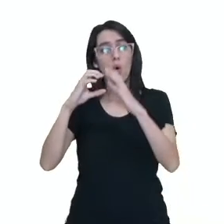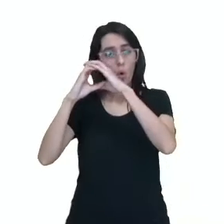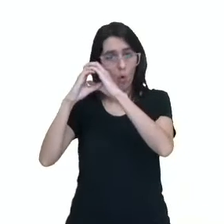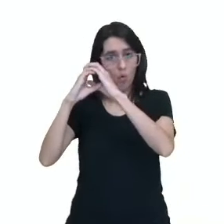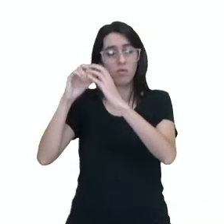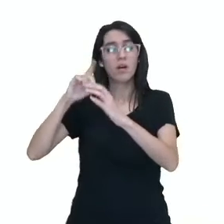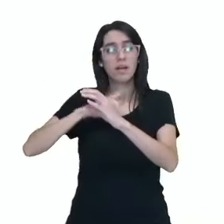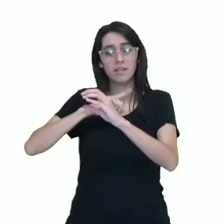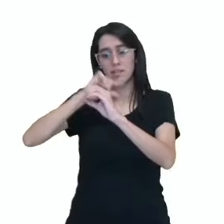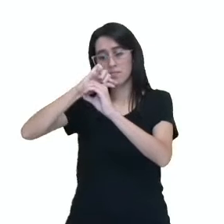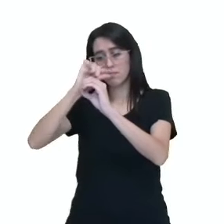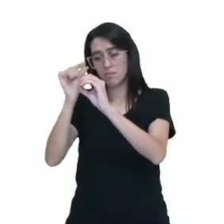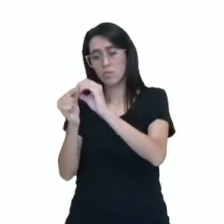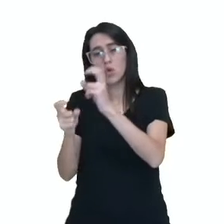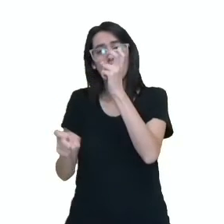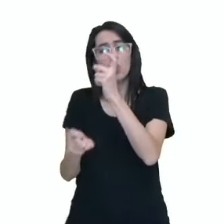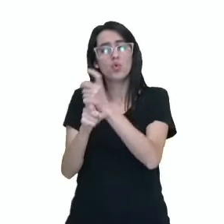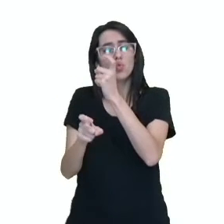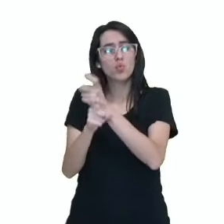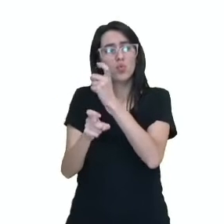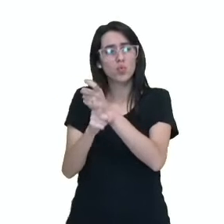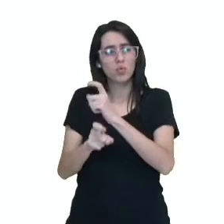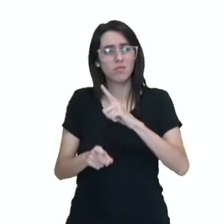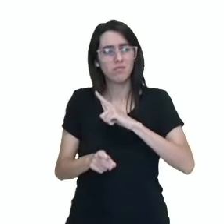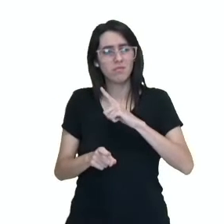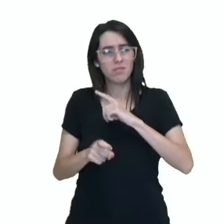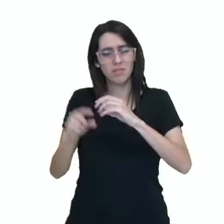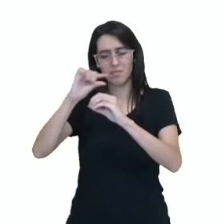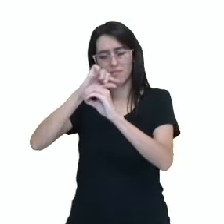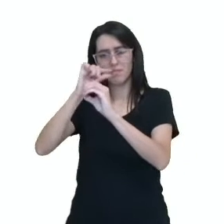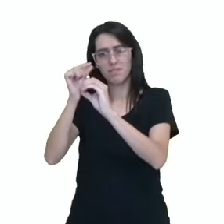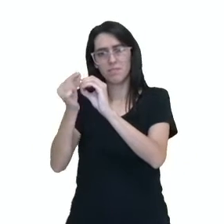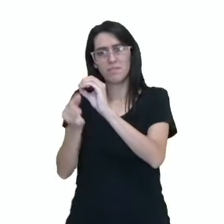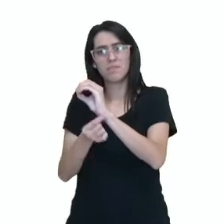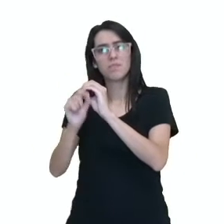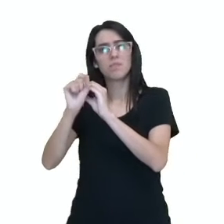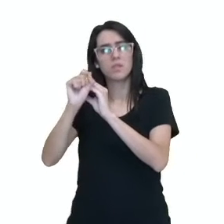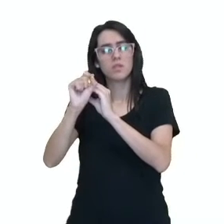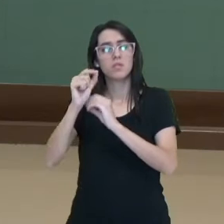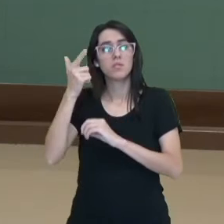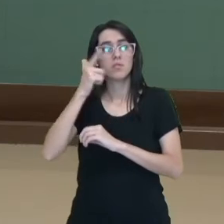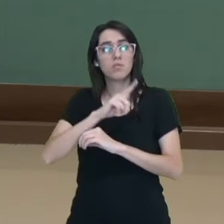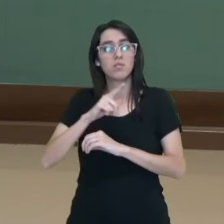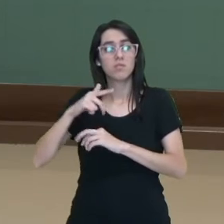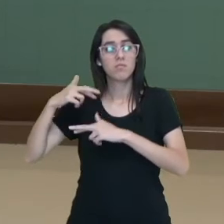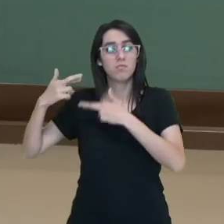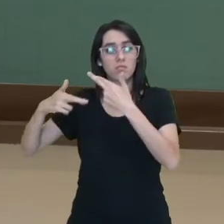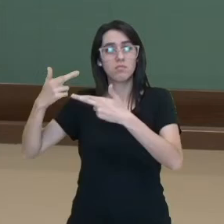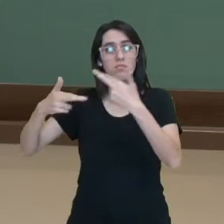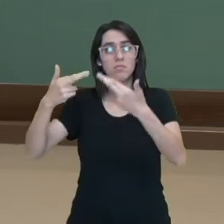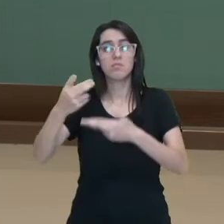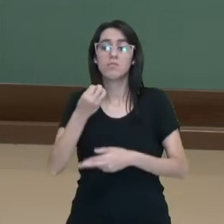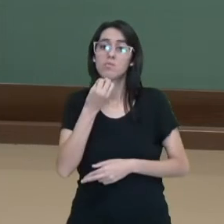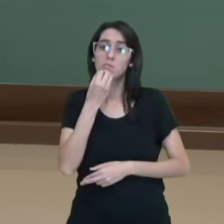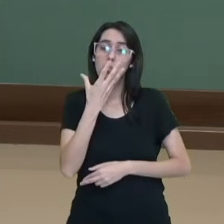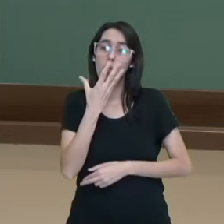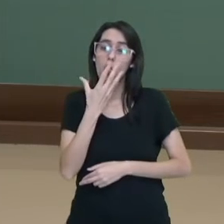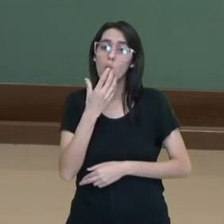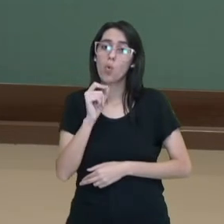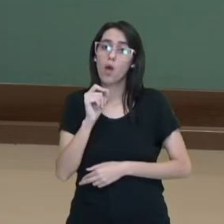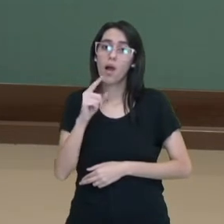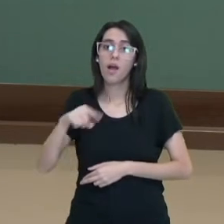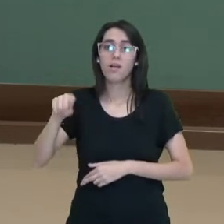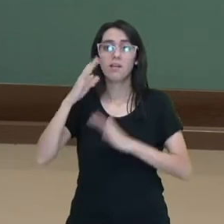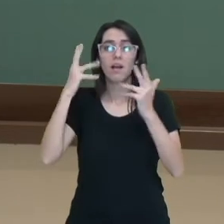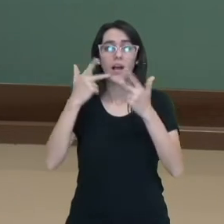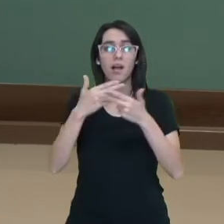tem a casca rígida, que é uma, é, algo bom, né, evolutivamente falando, são aqueles animais que